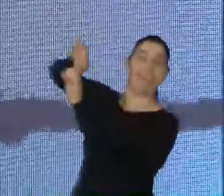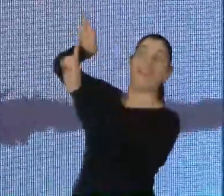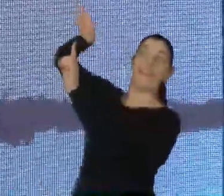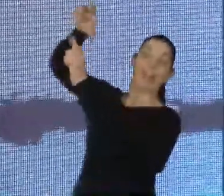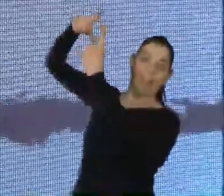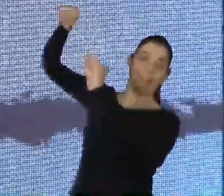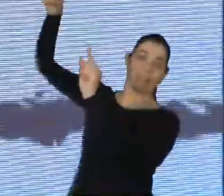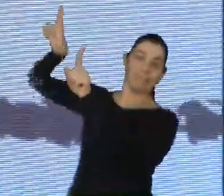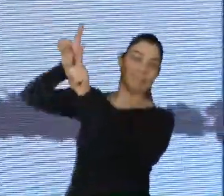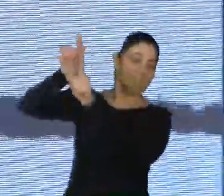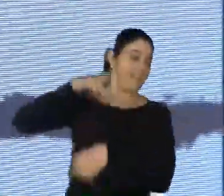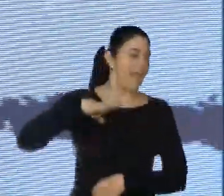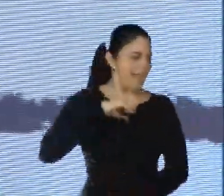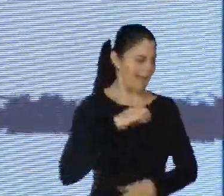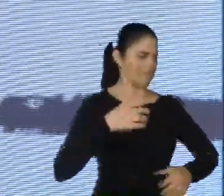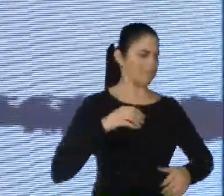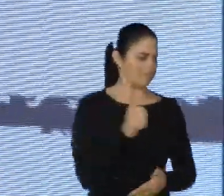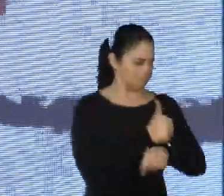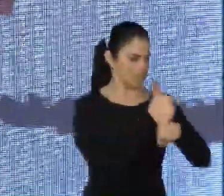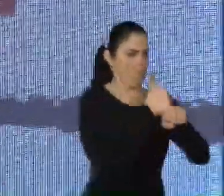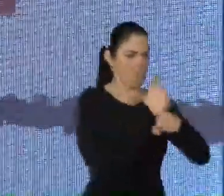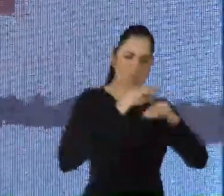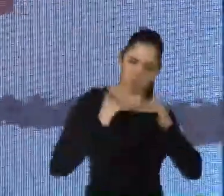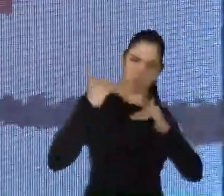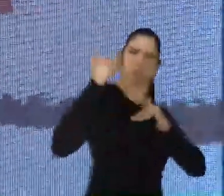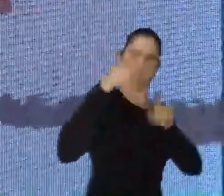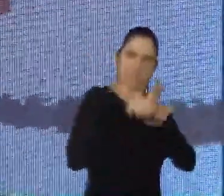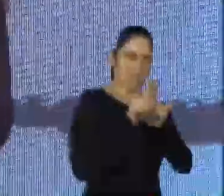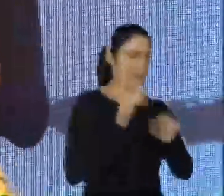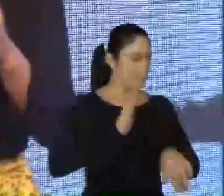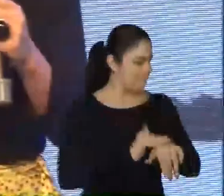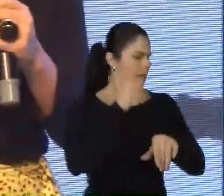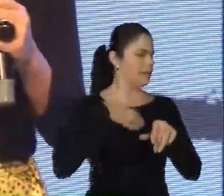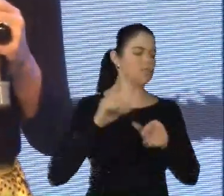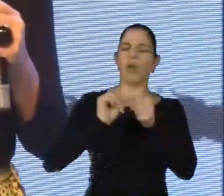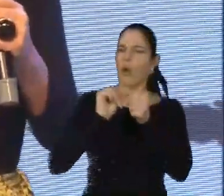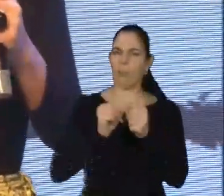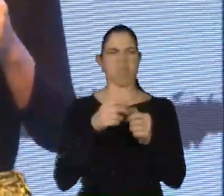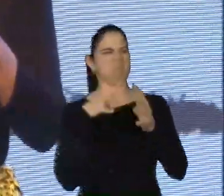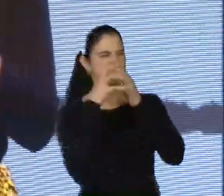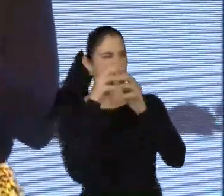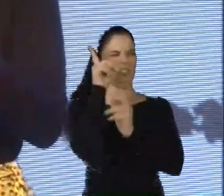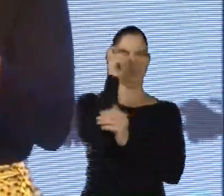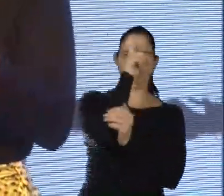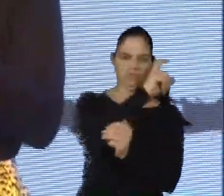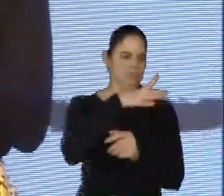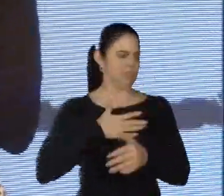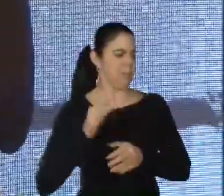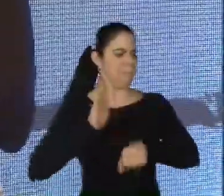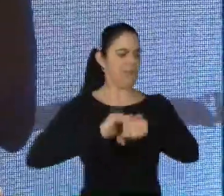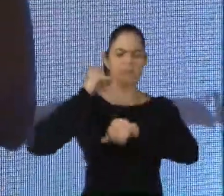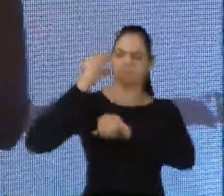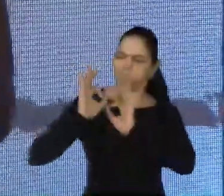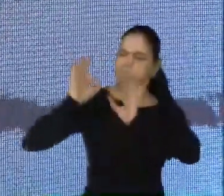ter cargos mais elevados, mais complexos, de acordo com os genes dela. Se eram genes mais perfeitos, genes top.